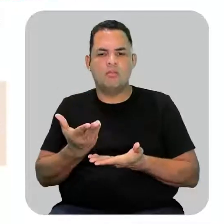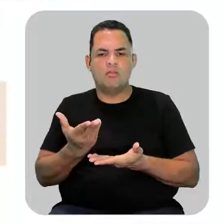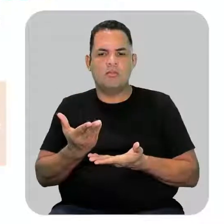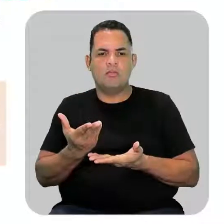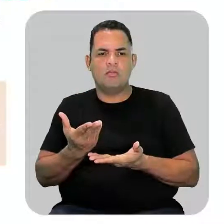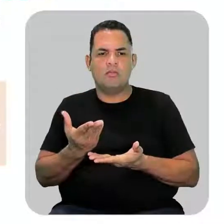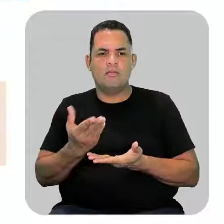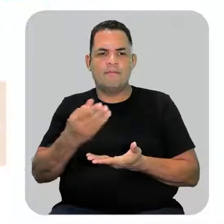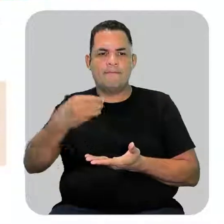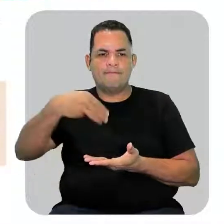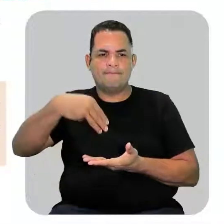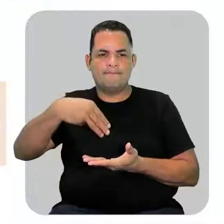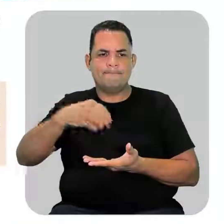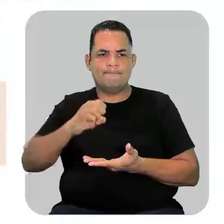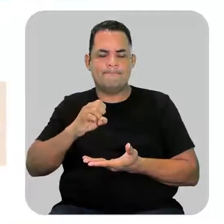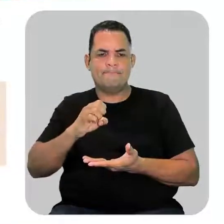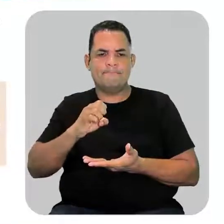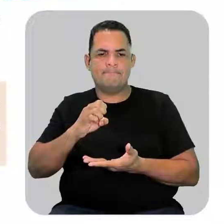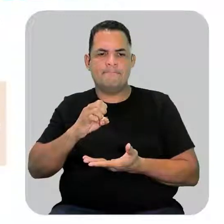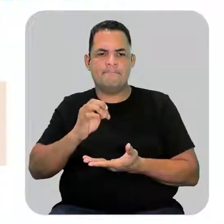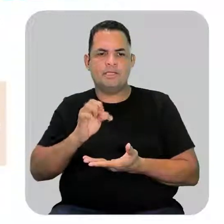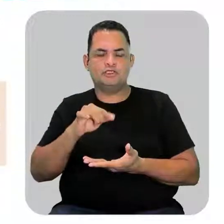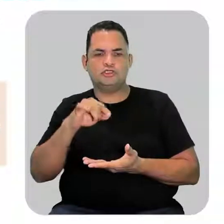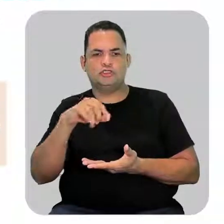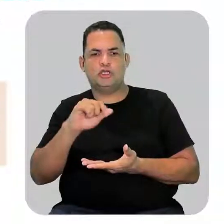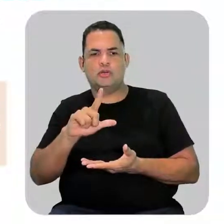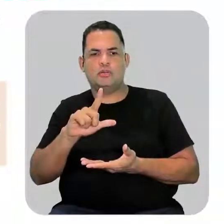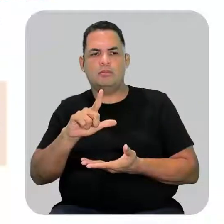metil.